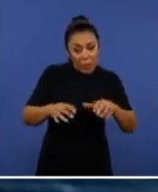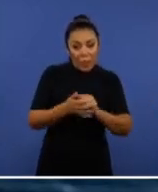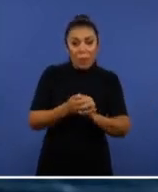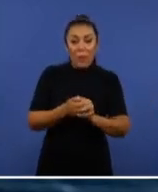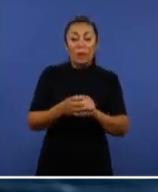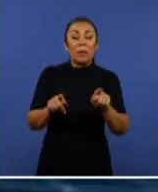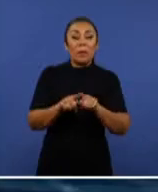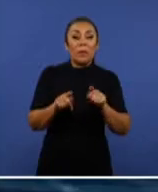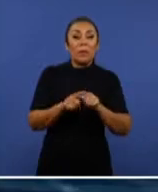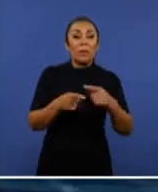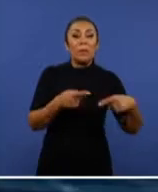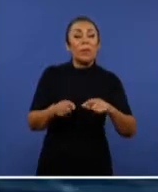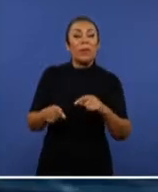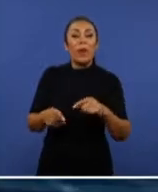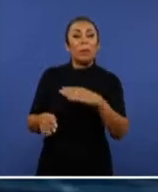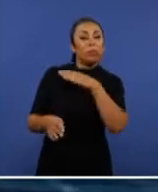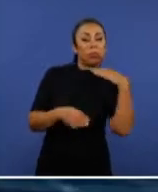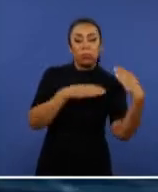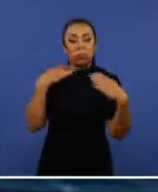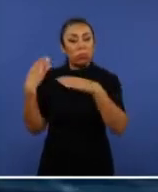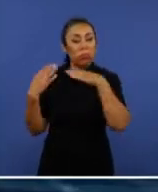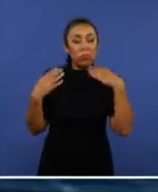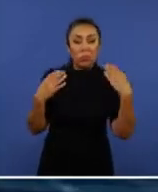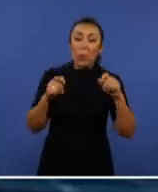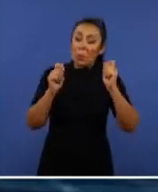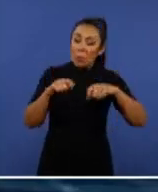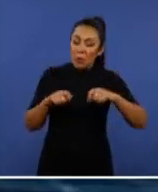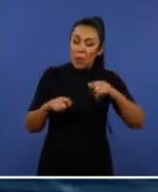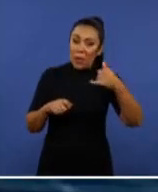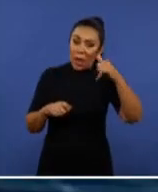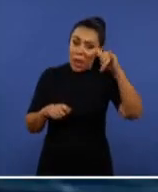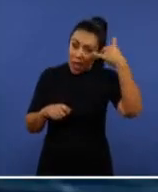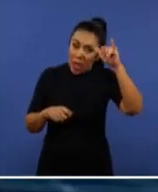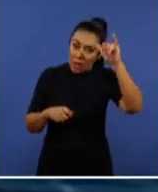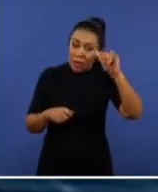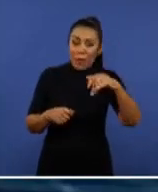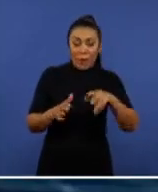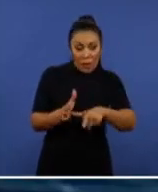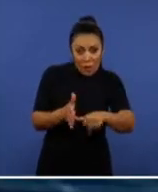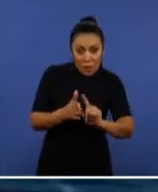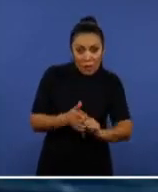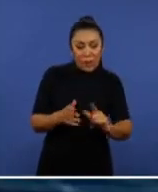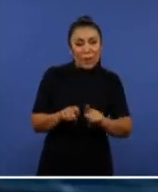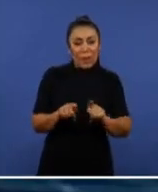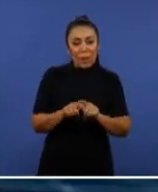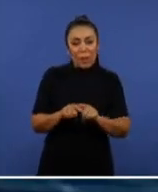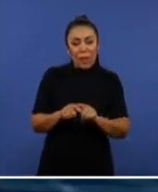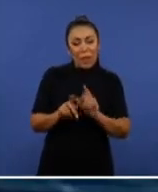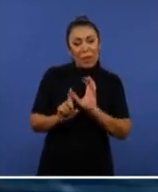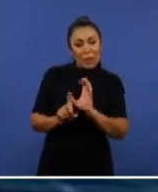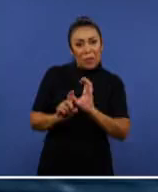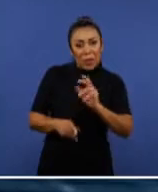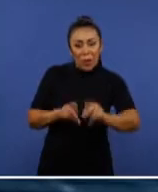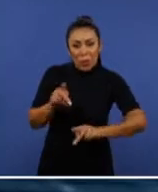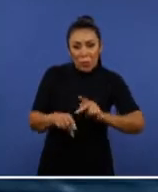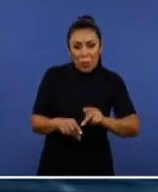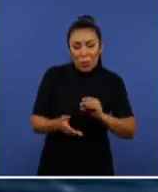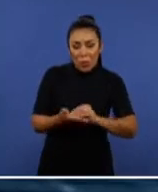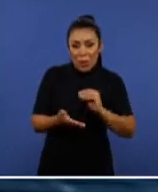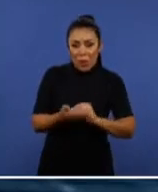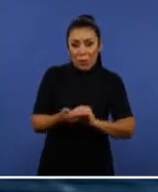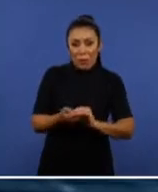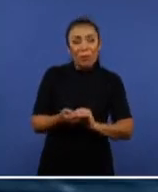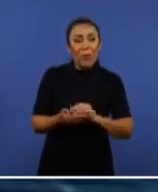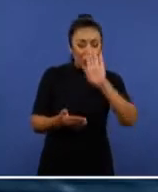poderiam ter sido evitadas, também para desacreditar a população quanto à eficácia das vacinas em geral?